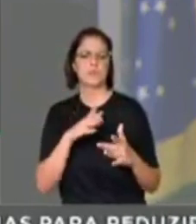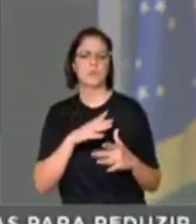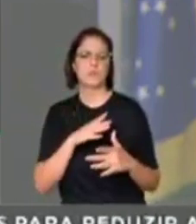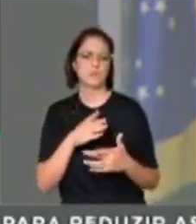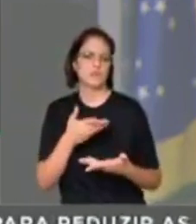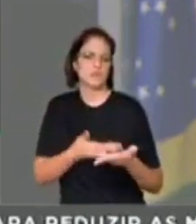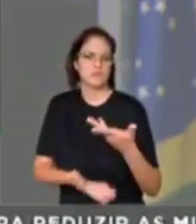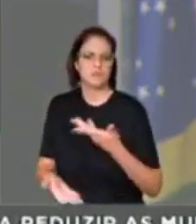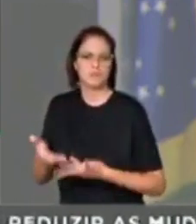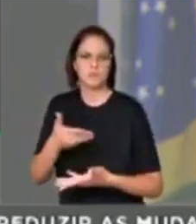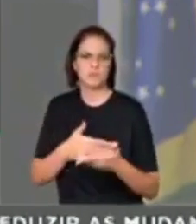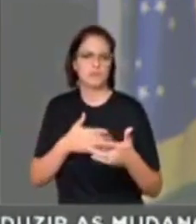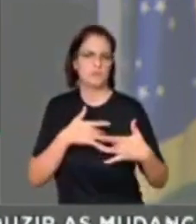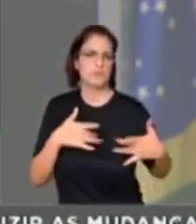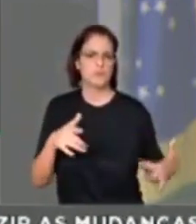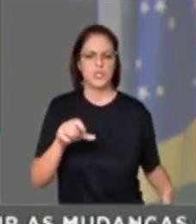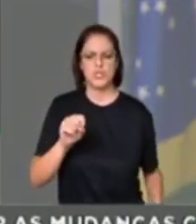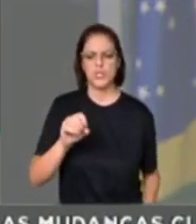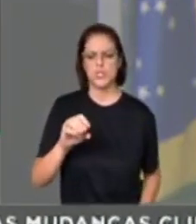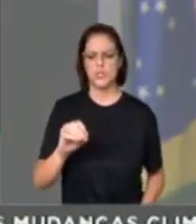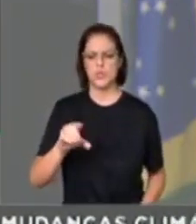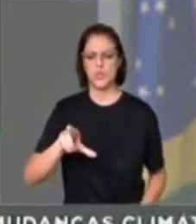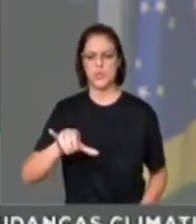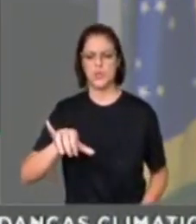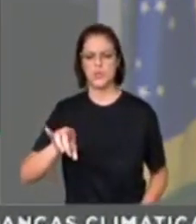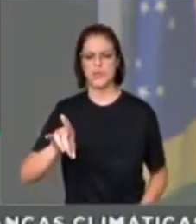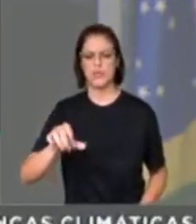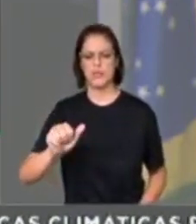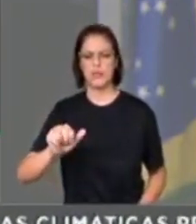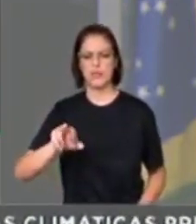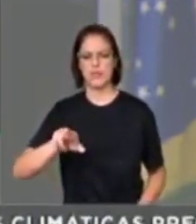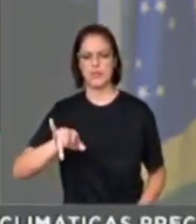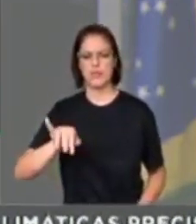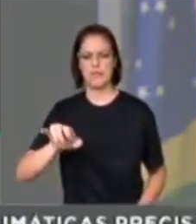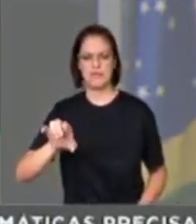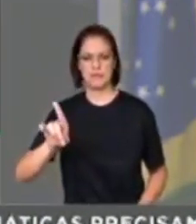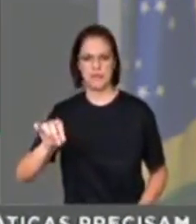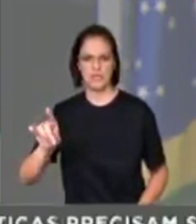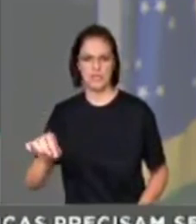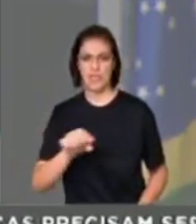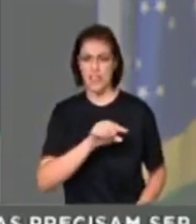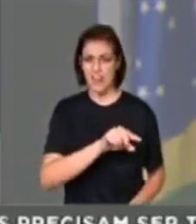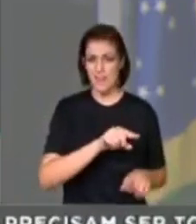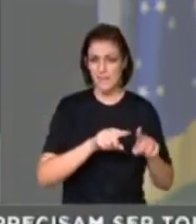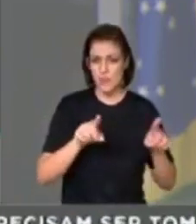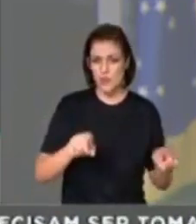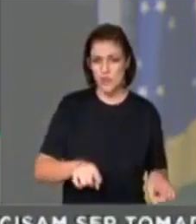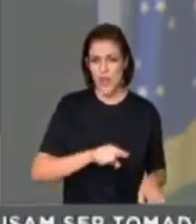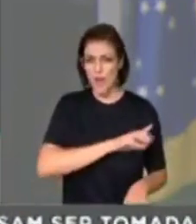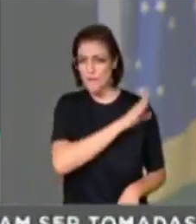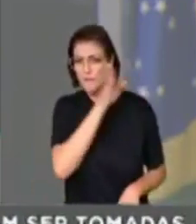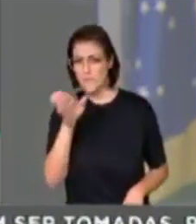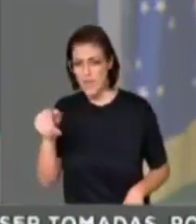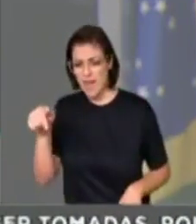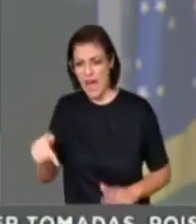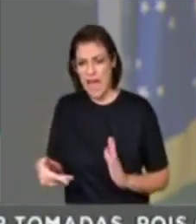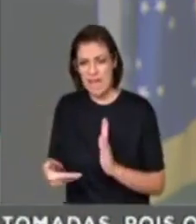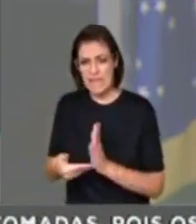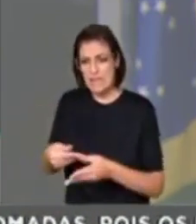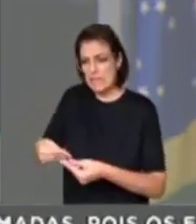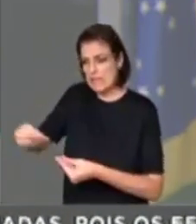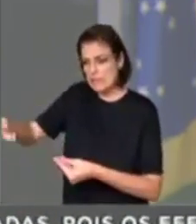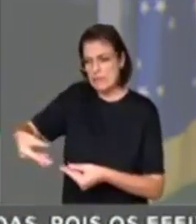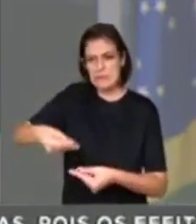além de, claro, você ter procuradores em horário de serviço panfletando dentro da Câmara dos Deputados quando deveriam efetivamente estar cumprindo seu